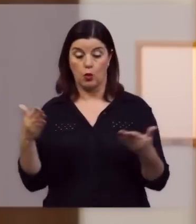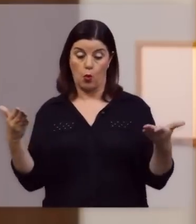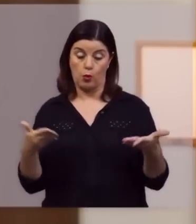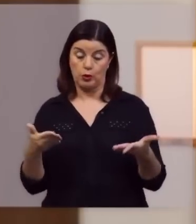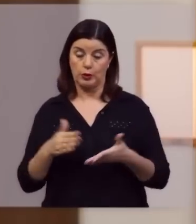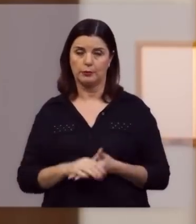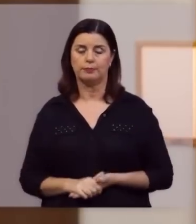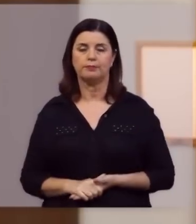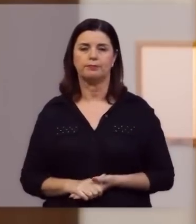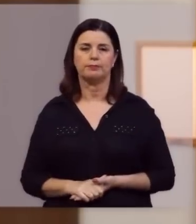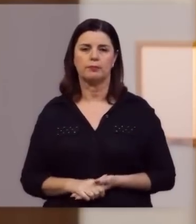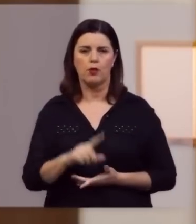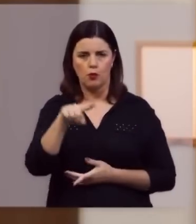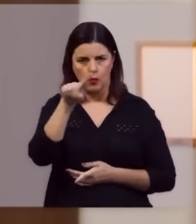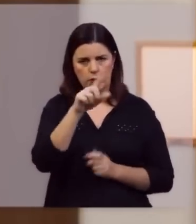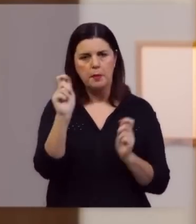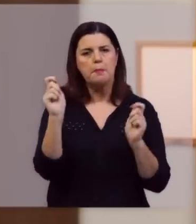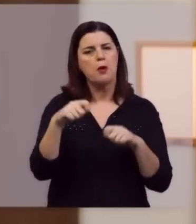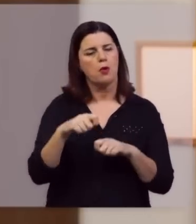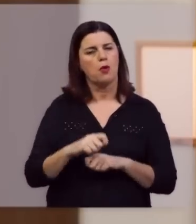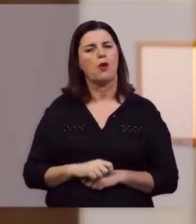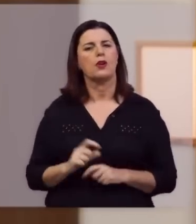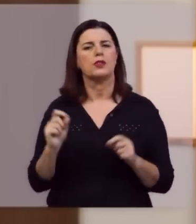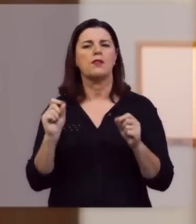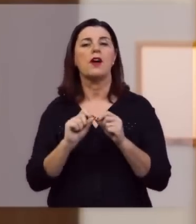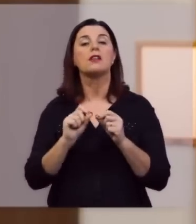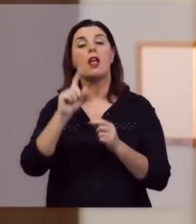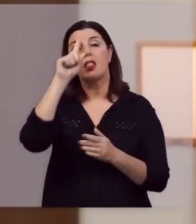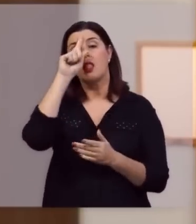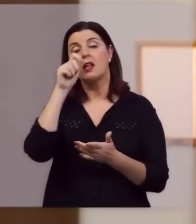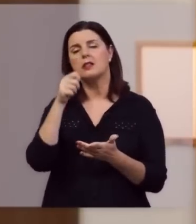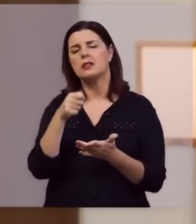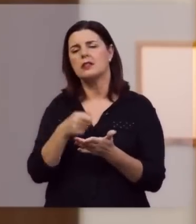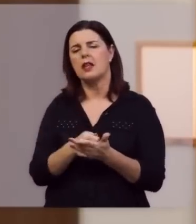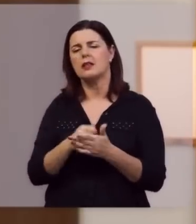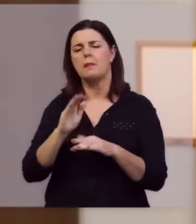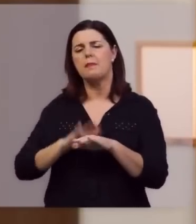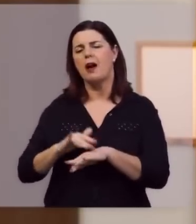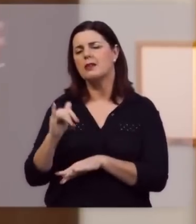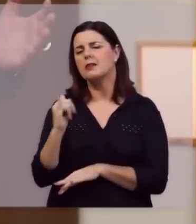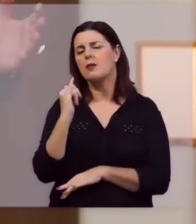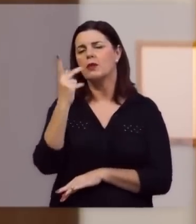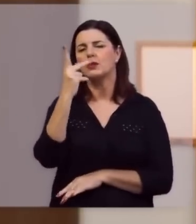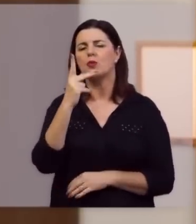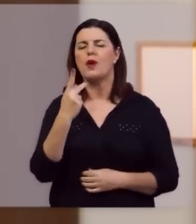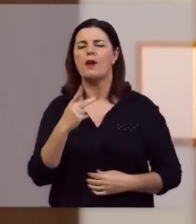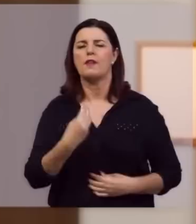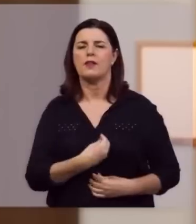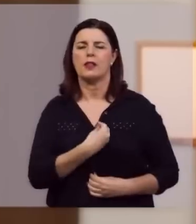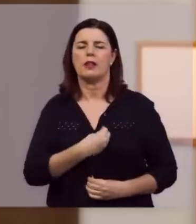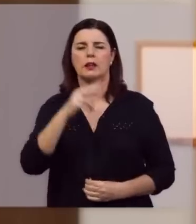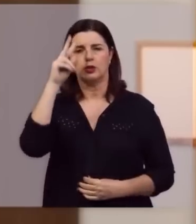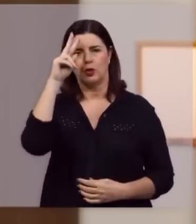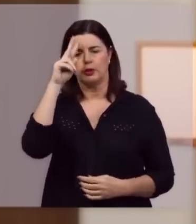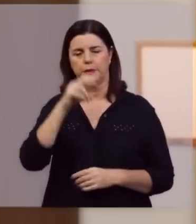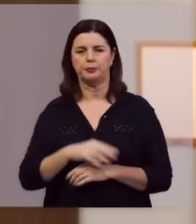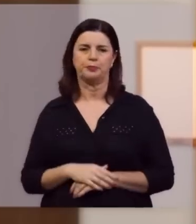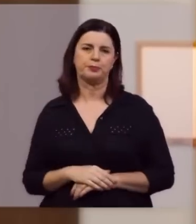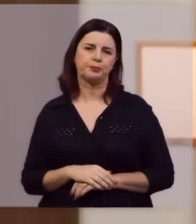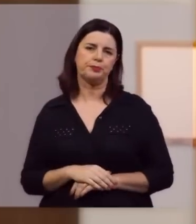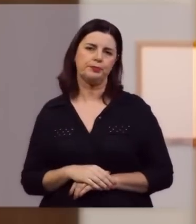hoje, você pode, fazer a decisão, e tomar a decisão, mais importante, da sua história,